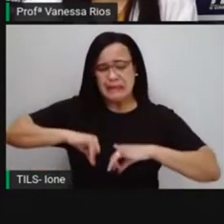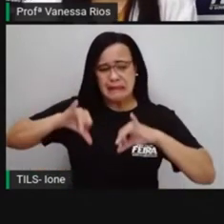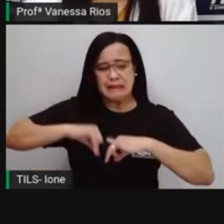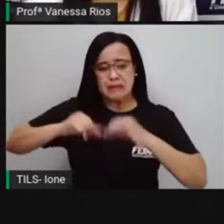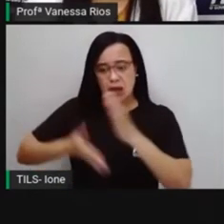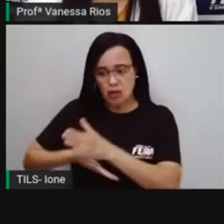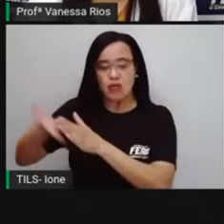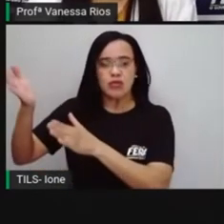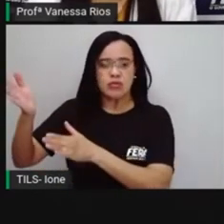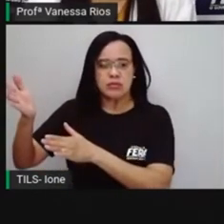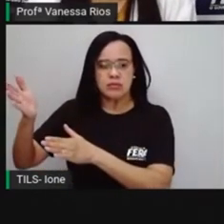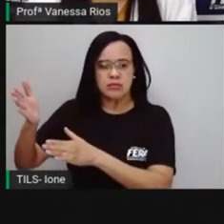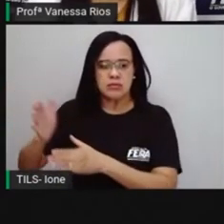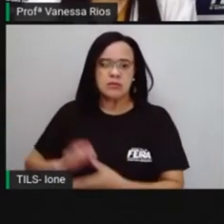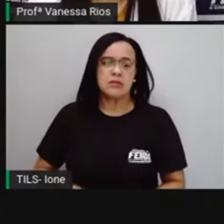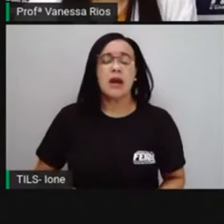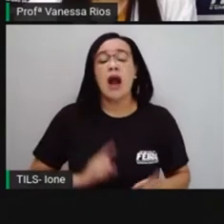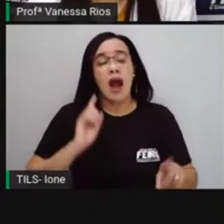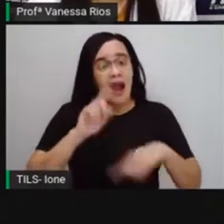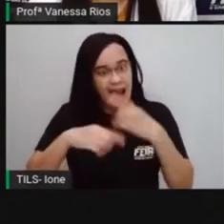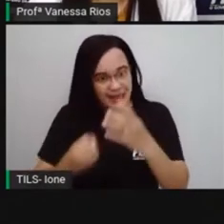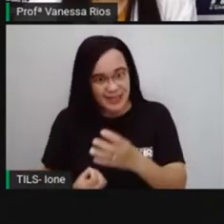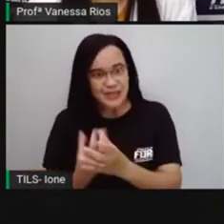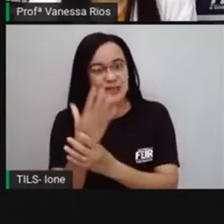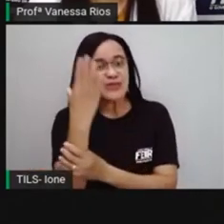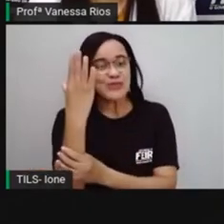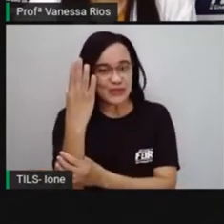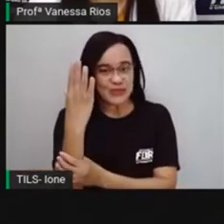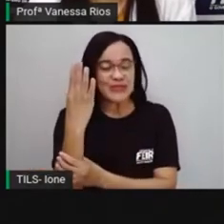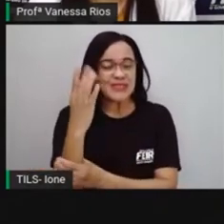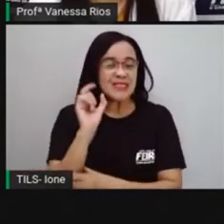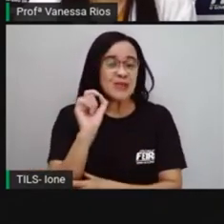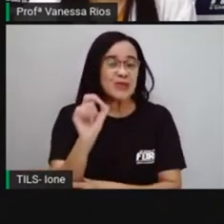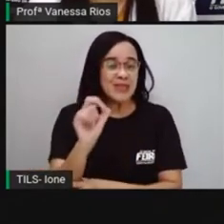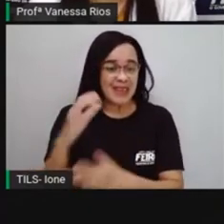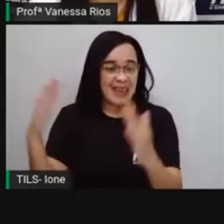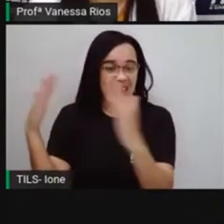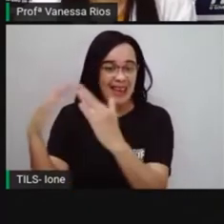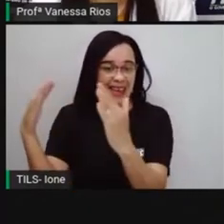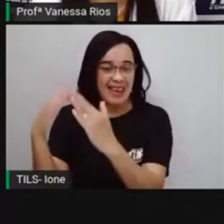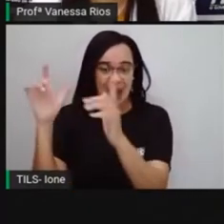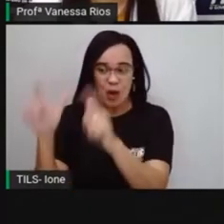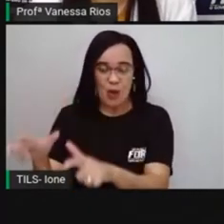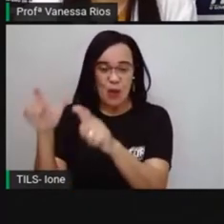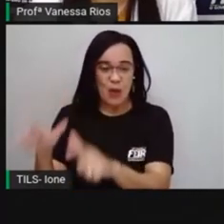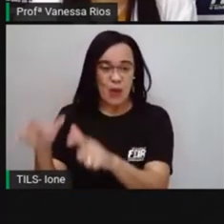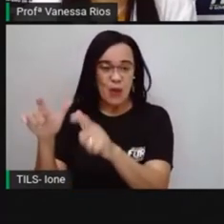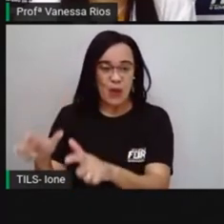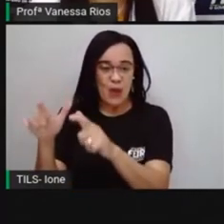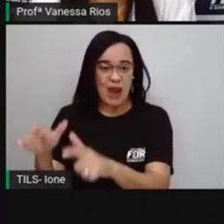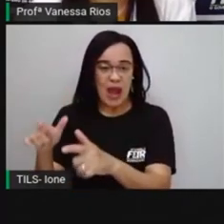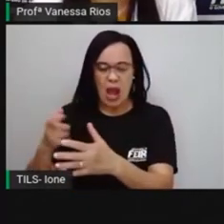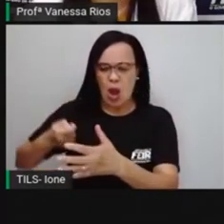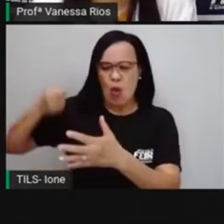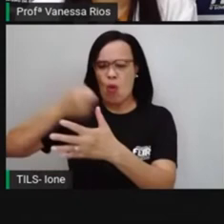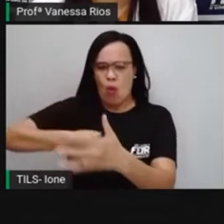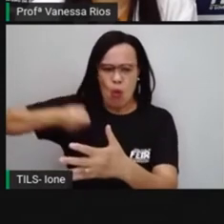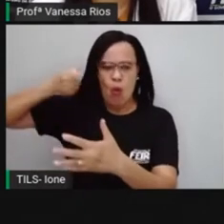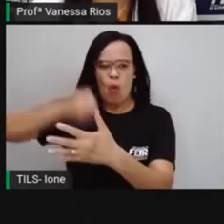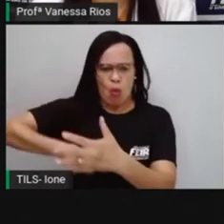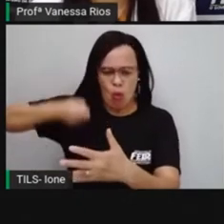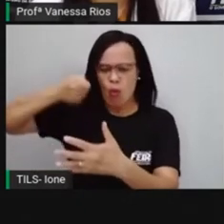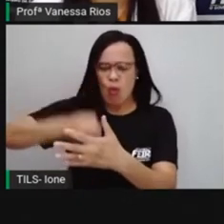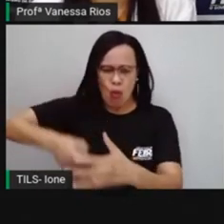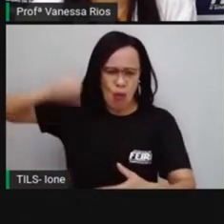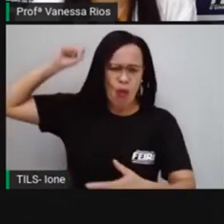E aí surgem os quilombos, né? Os quilombos surgem aí como uma prova de resistência a essa